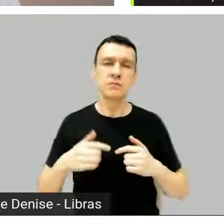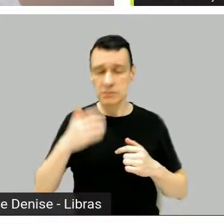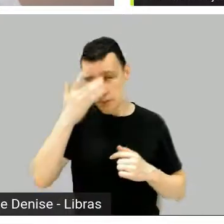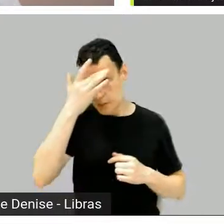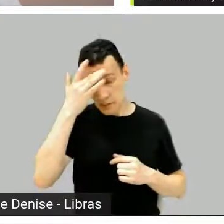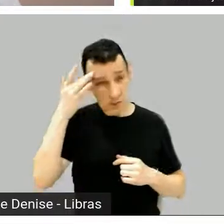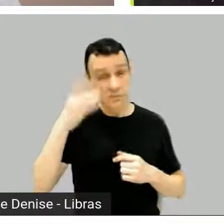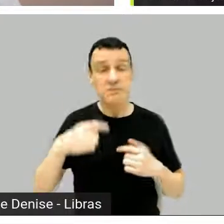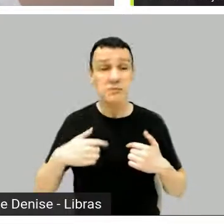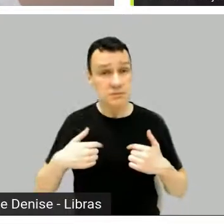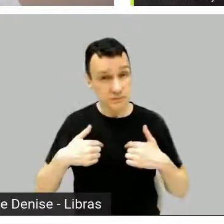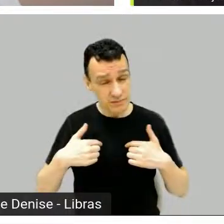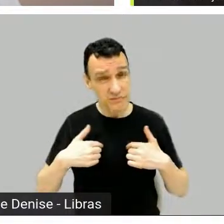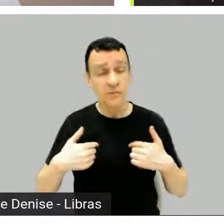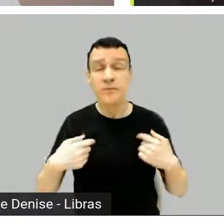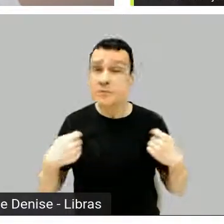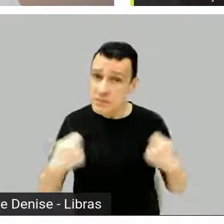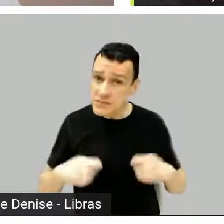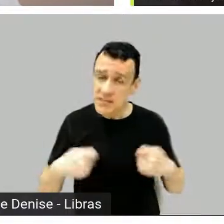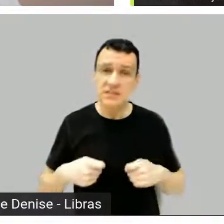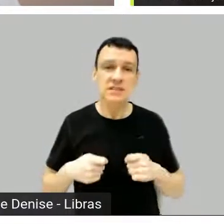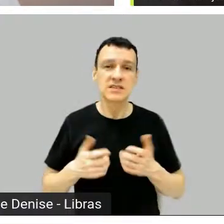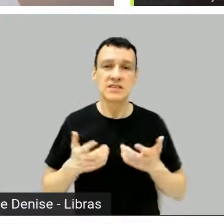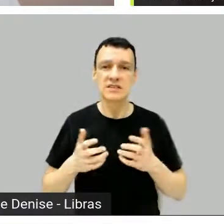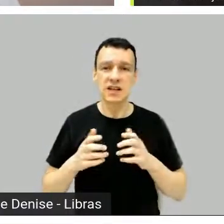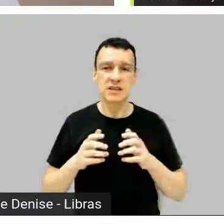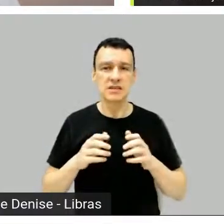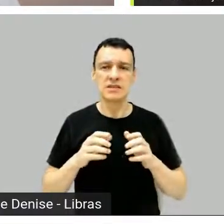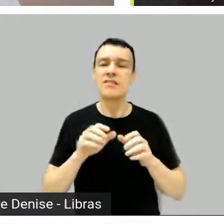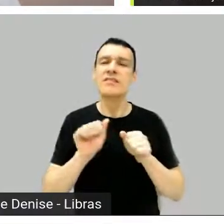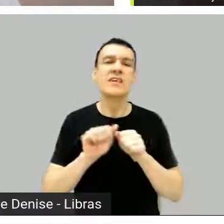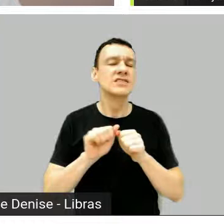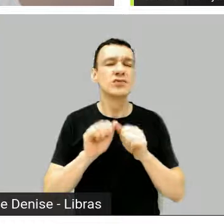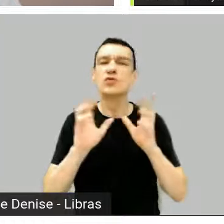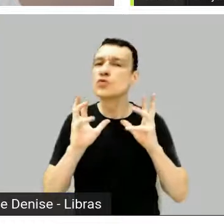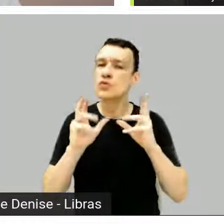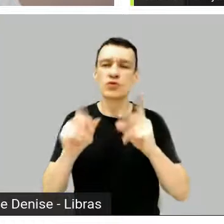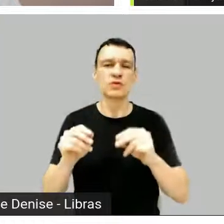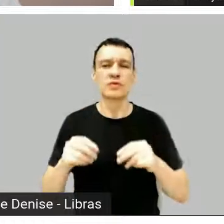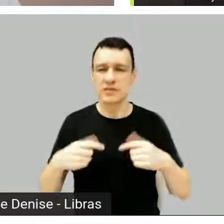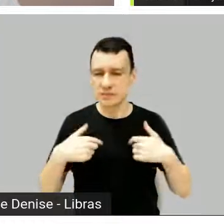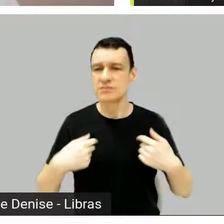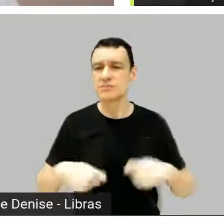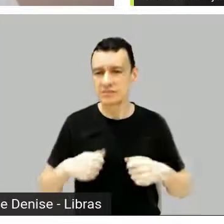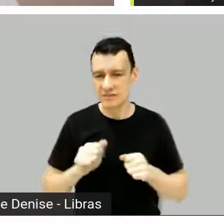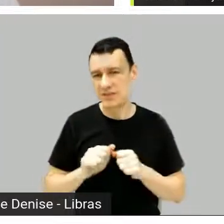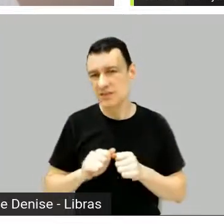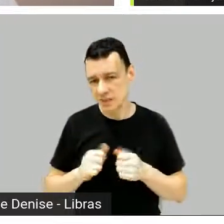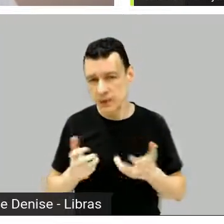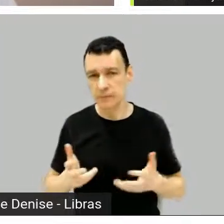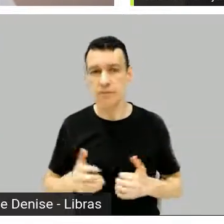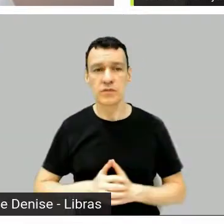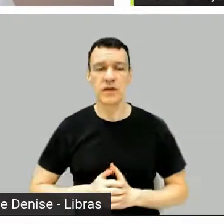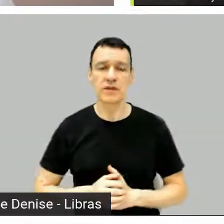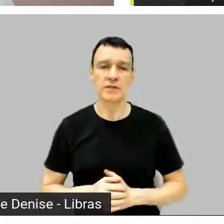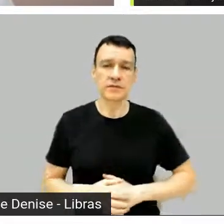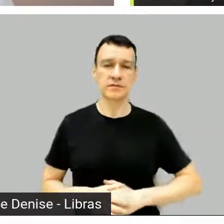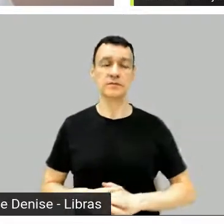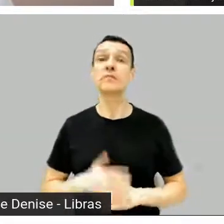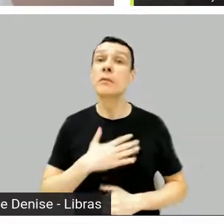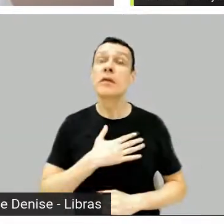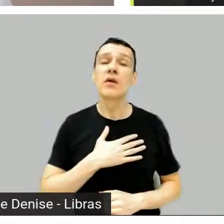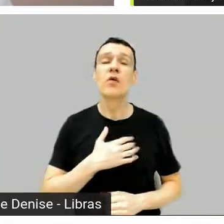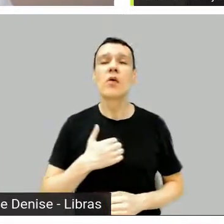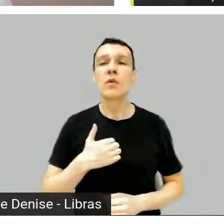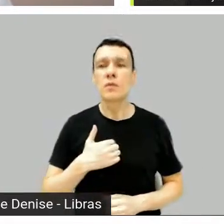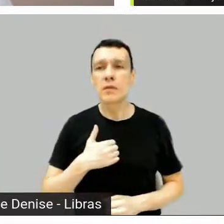Senão, você vira só um técnico. Eu acho que tem uma palavra que não se fala mais quando se menciona